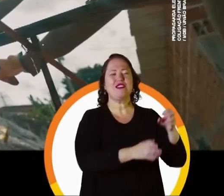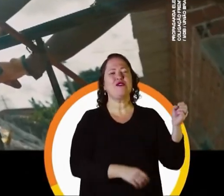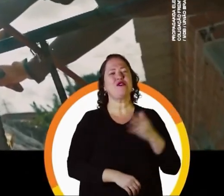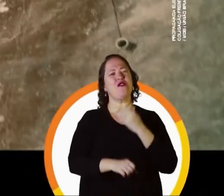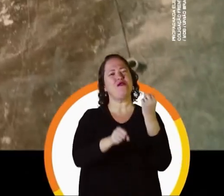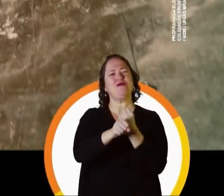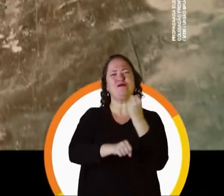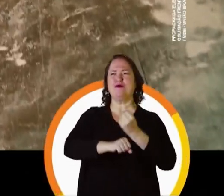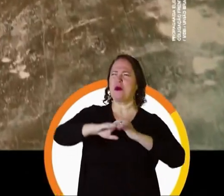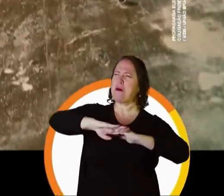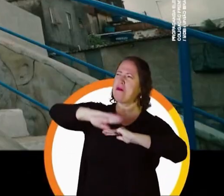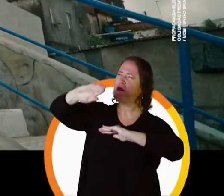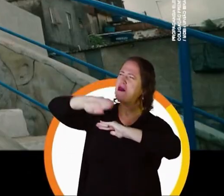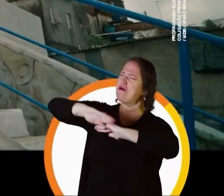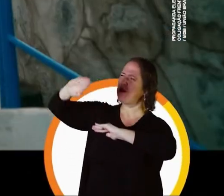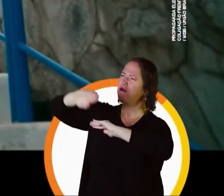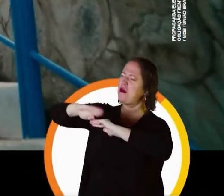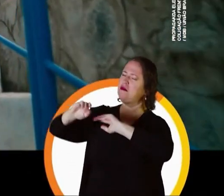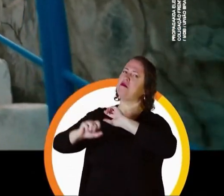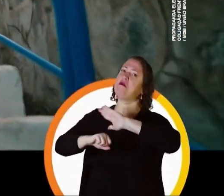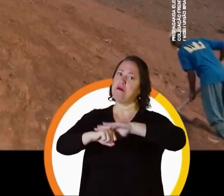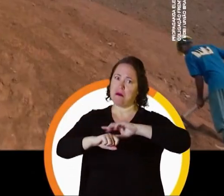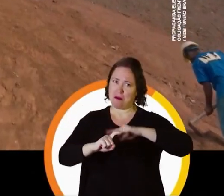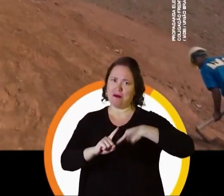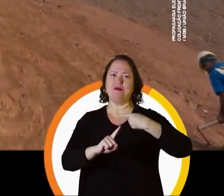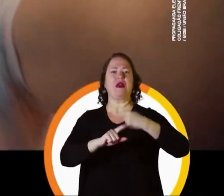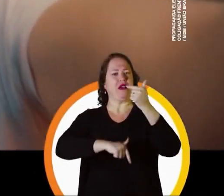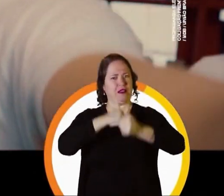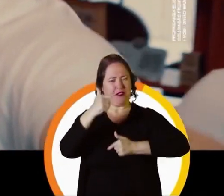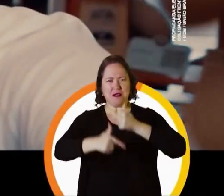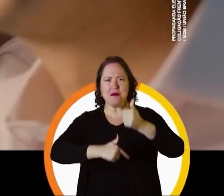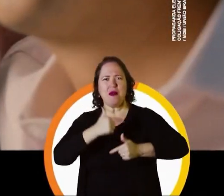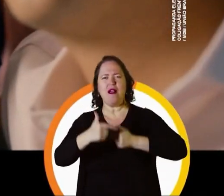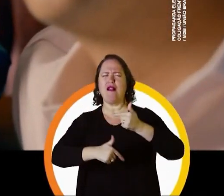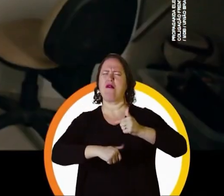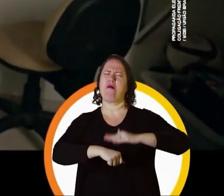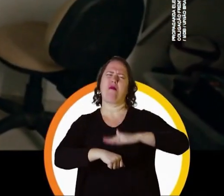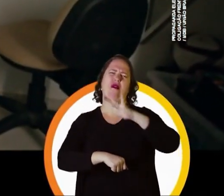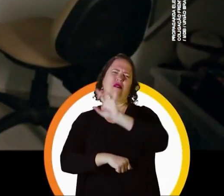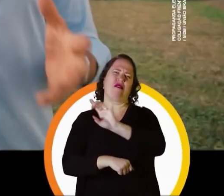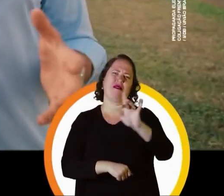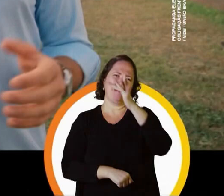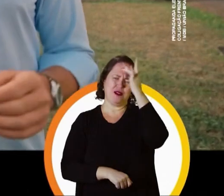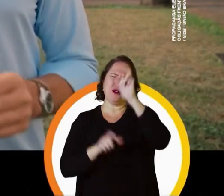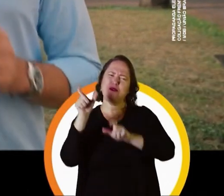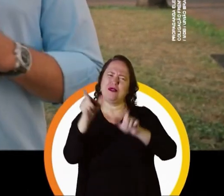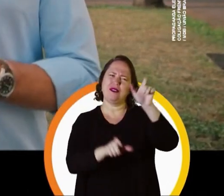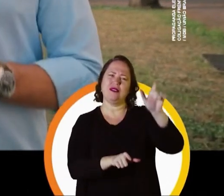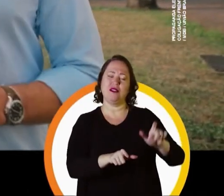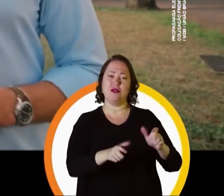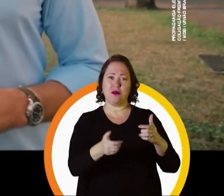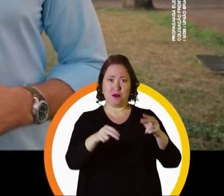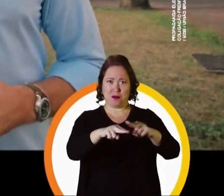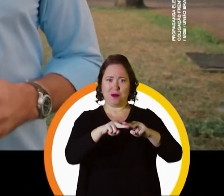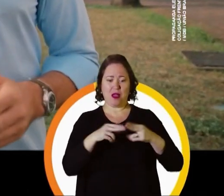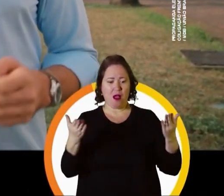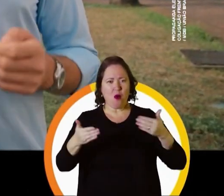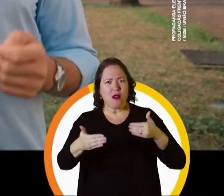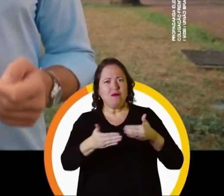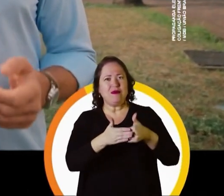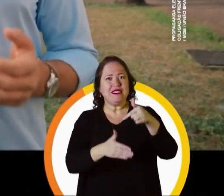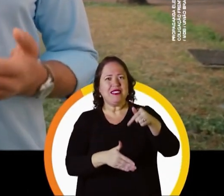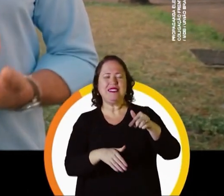obras de proteção de encostas. É mais trabalho com resultados para cada vez mais recifenses. Por isso, neste 7 de setembro,